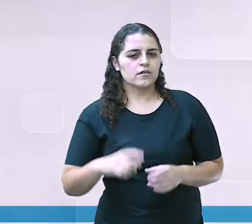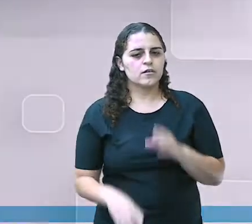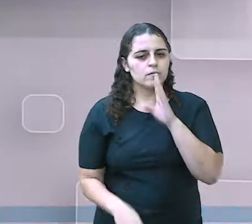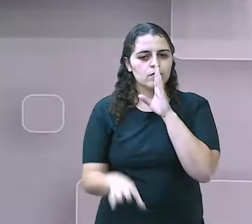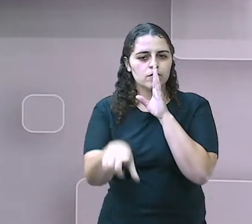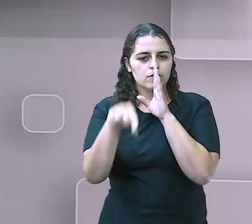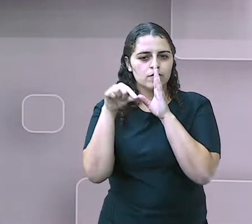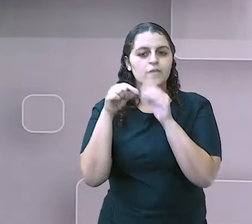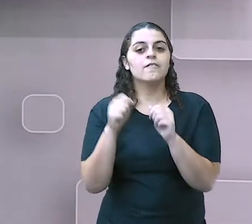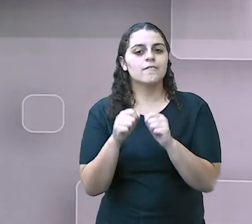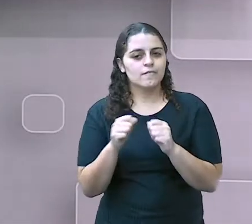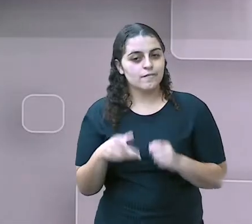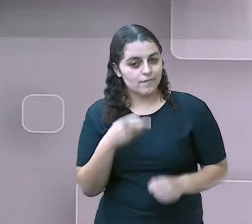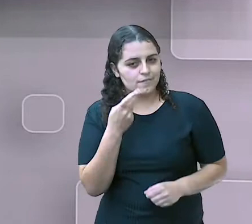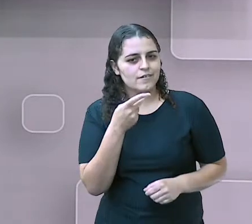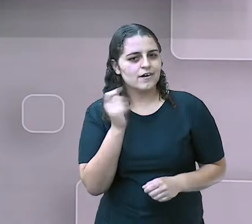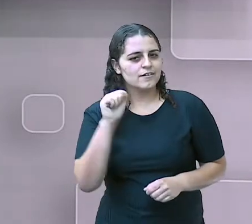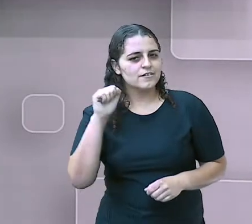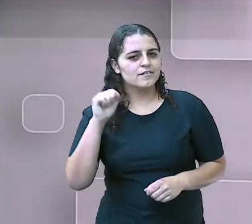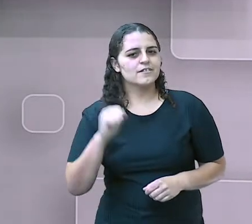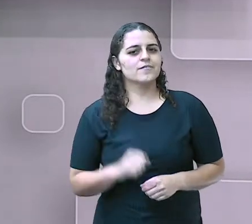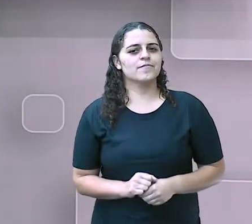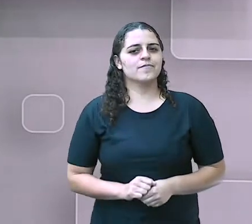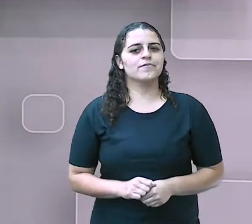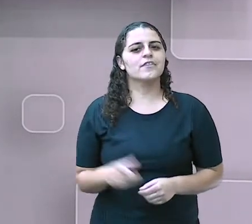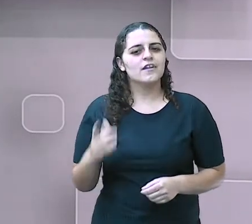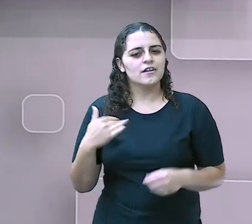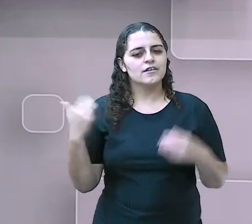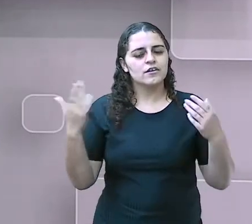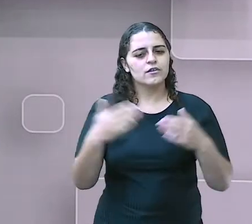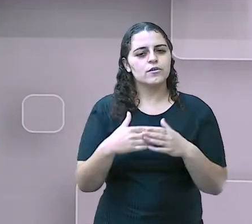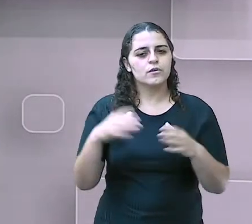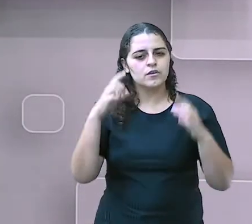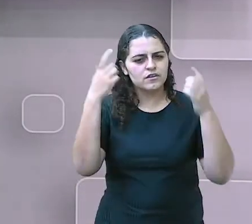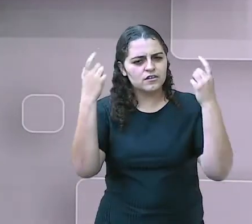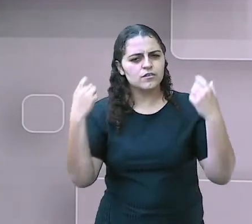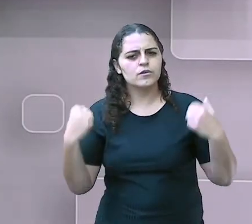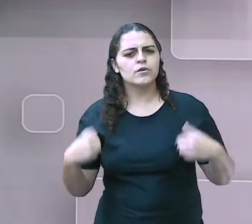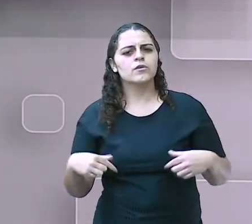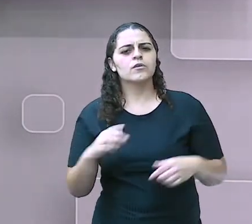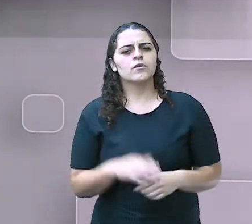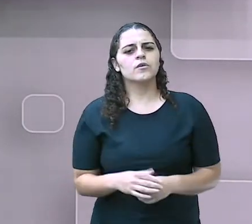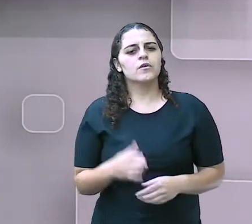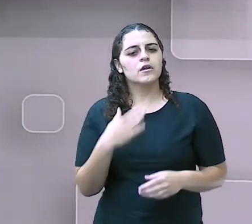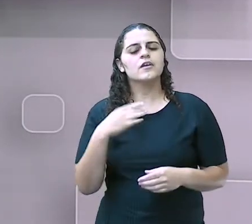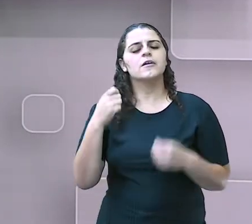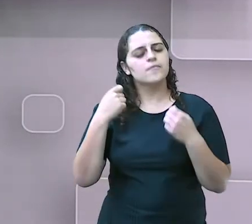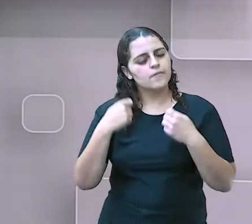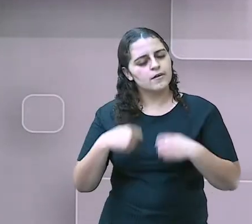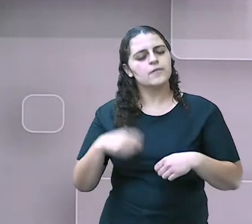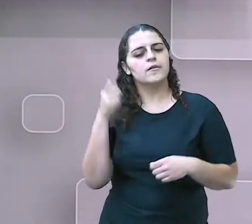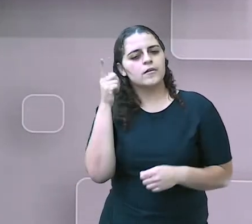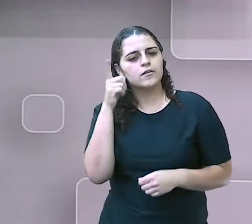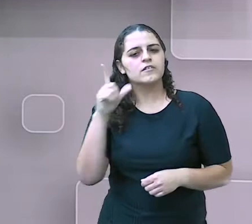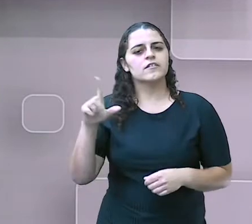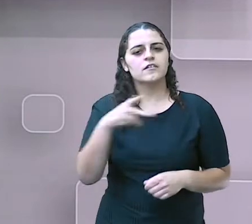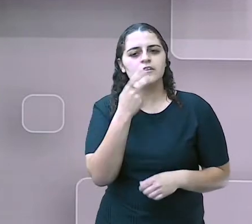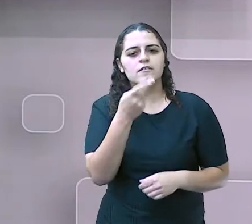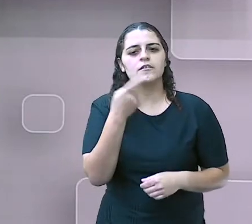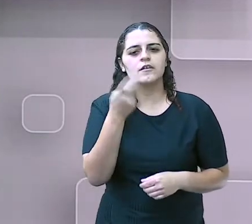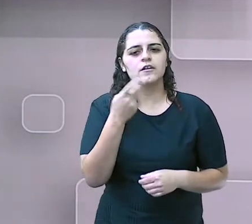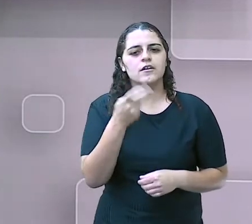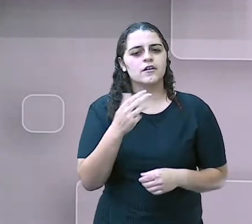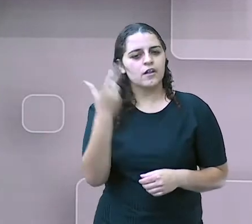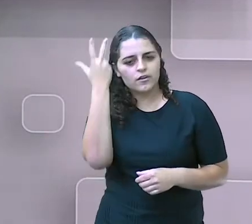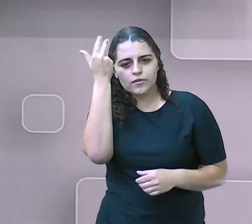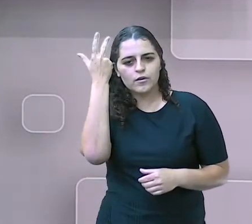seletivo falam. Elas têm toda essa estrutura preservada que permite com que elas falem